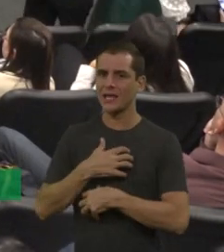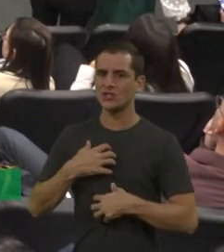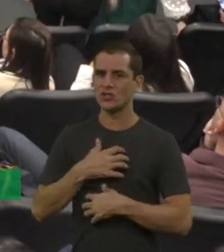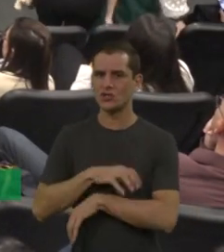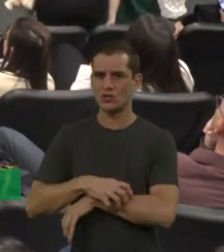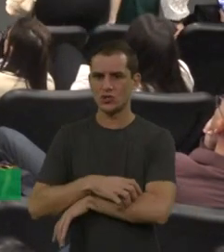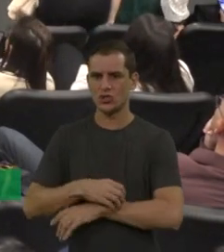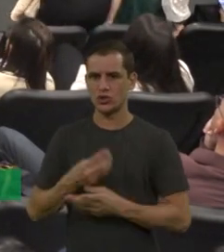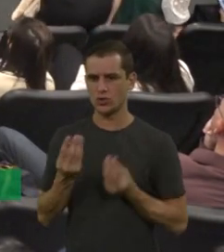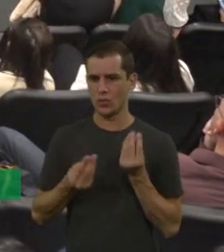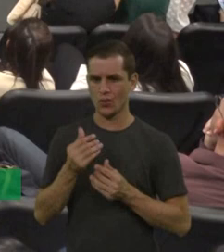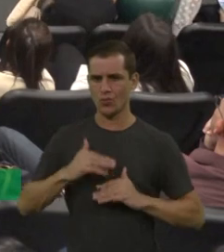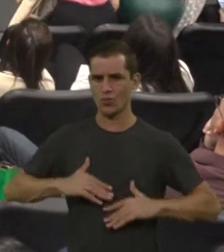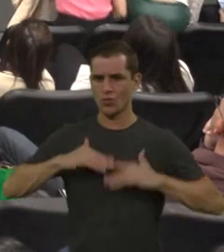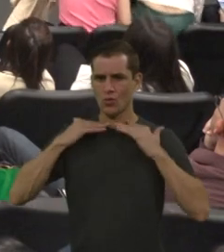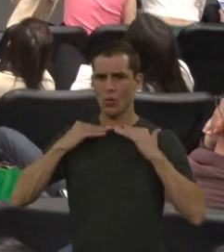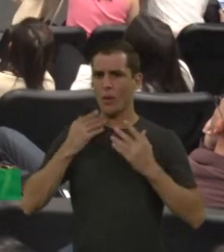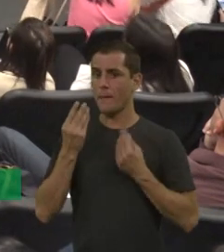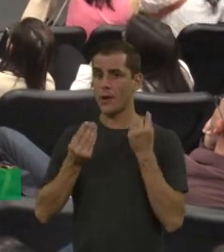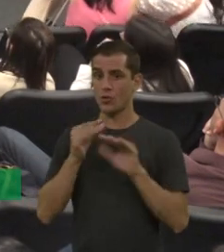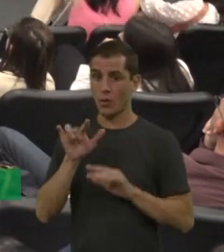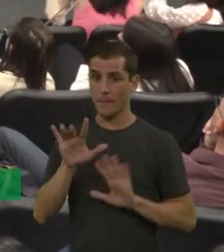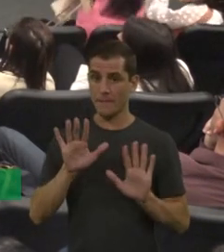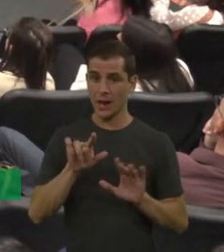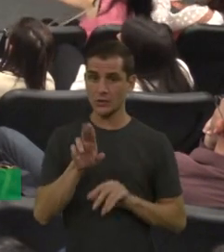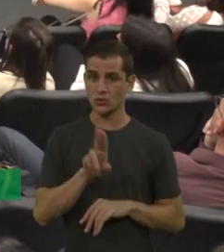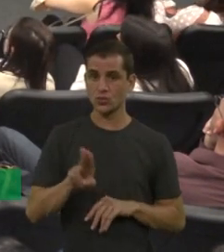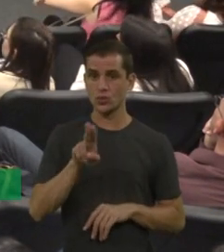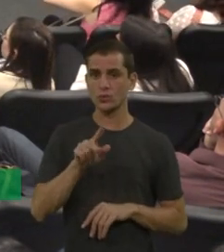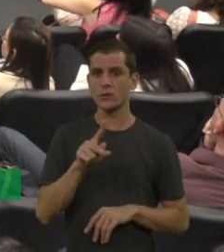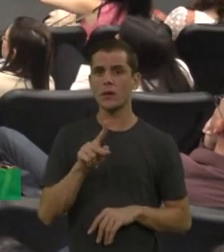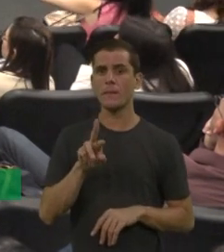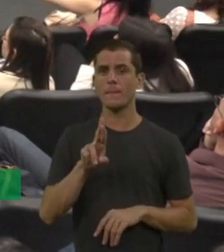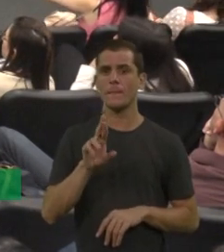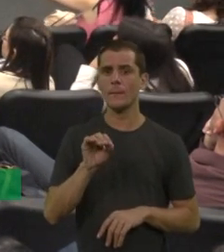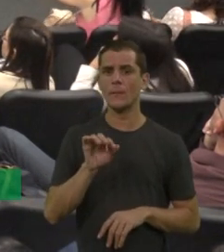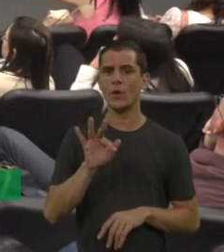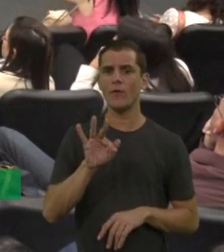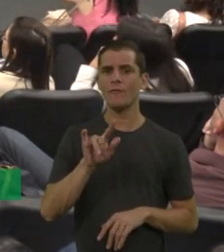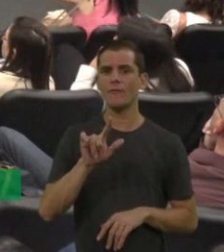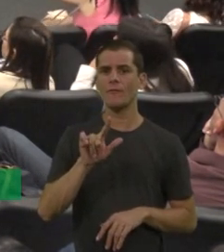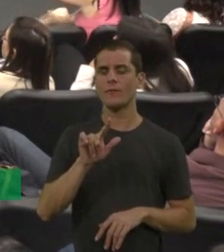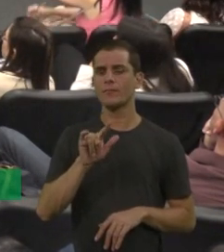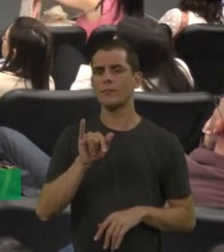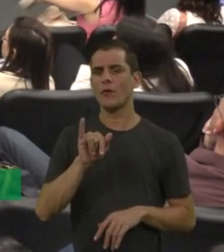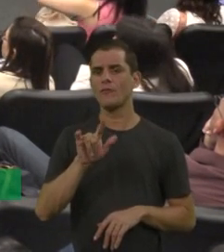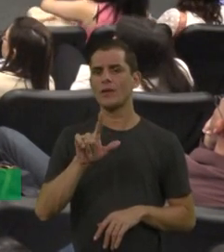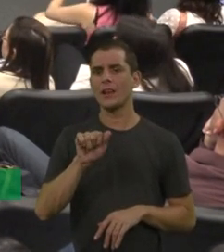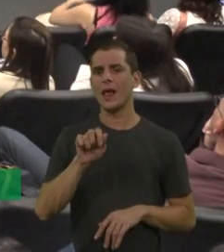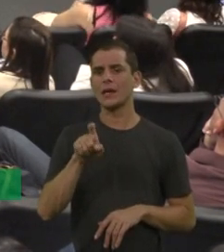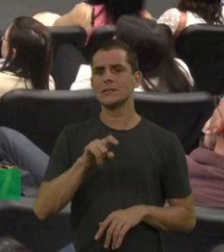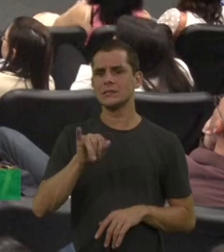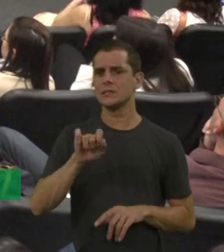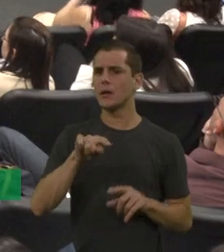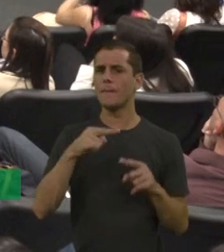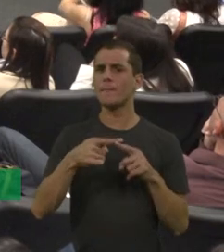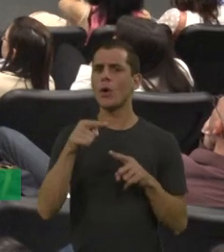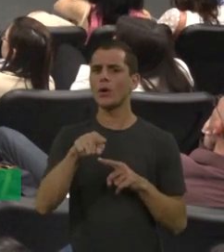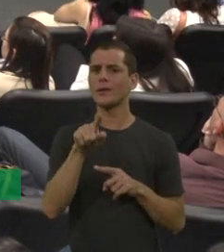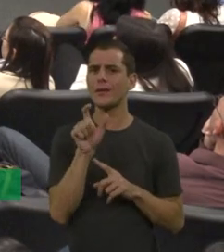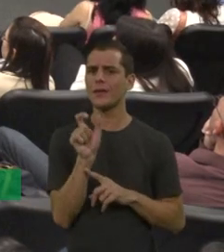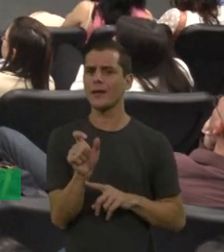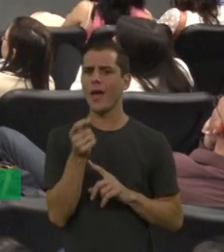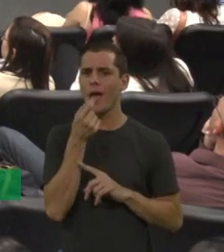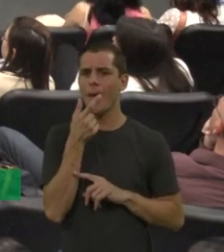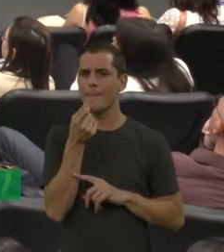inibidor. E por que realizar a profilaxia? Por que foi um divisor de águas a profilaxia com o fator